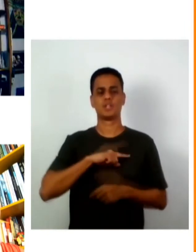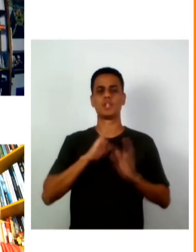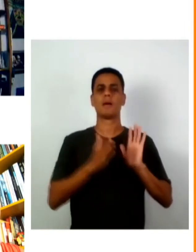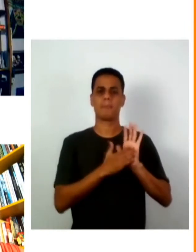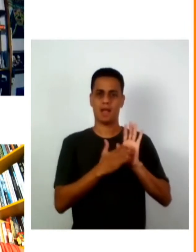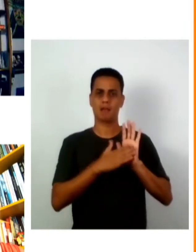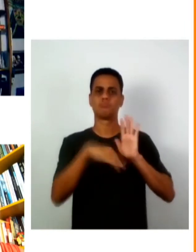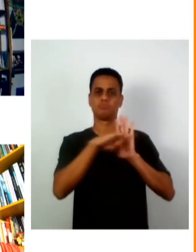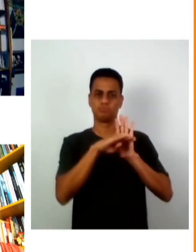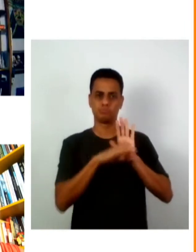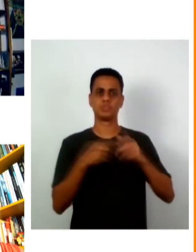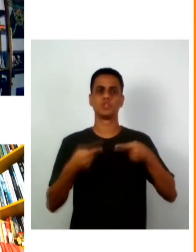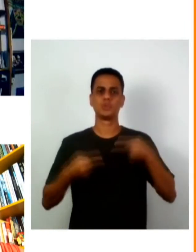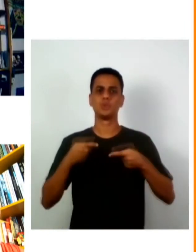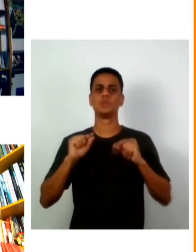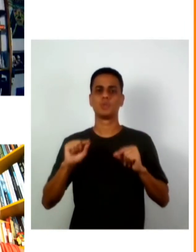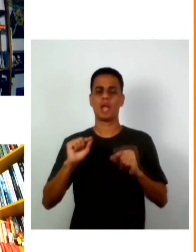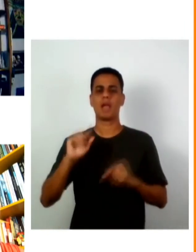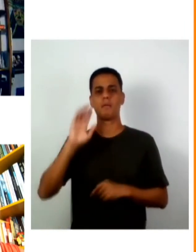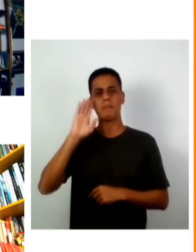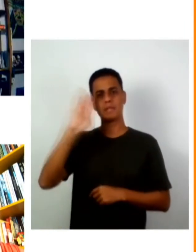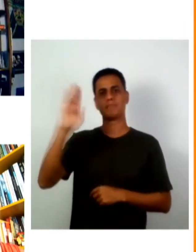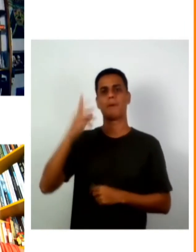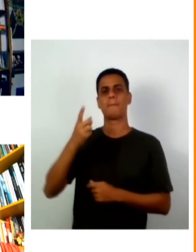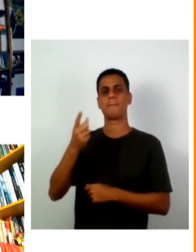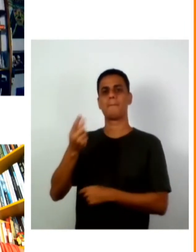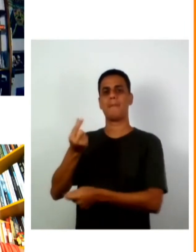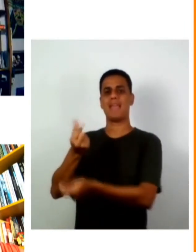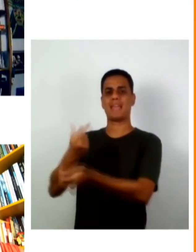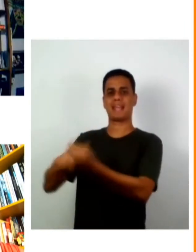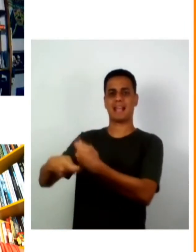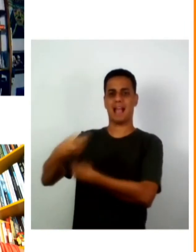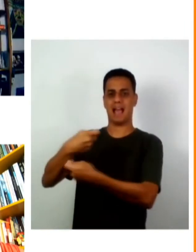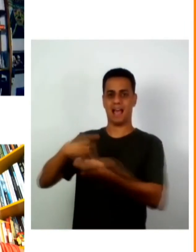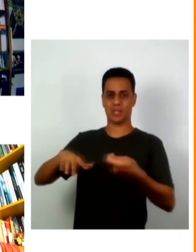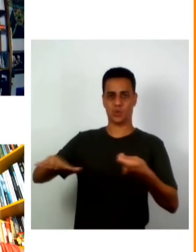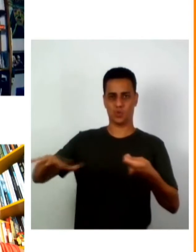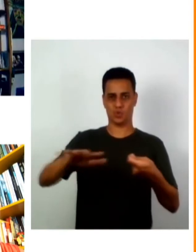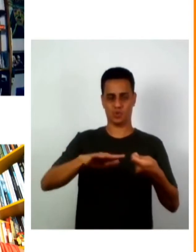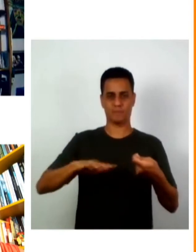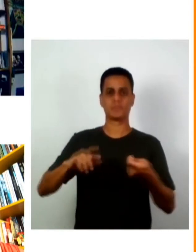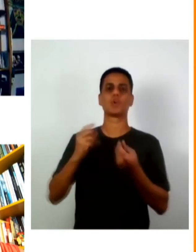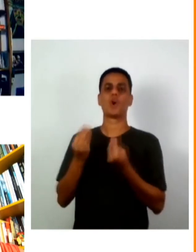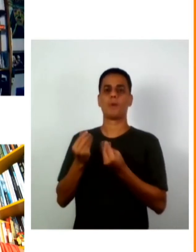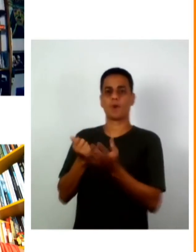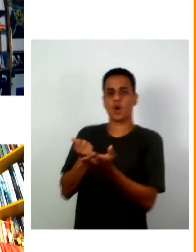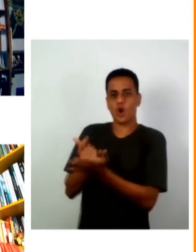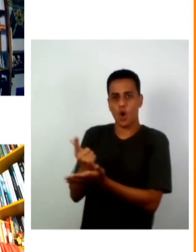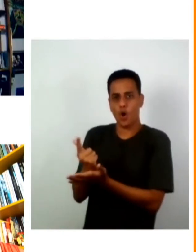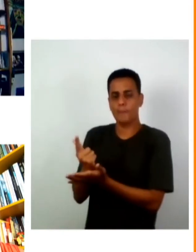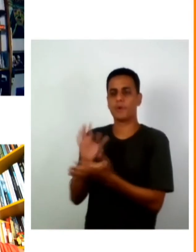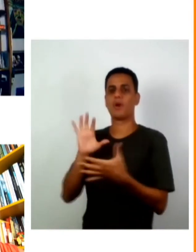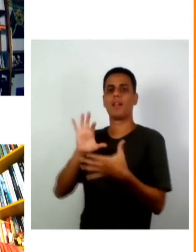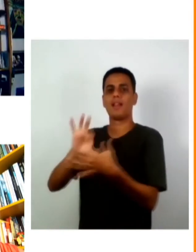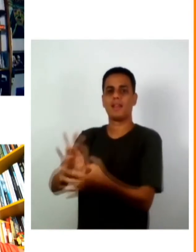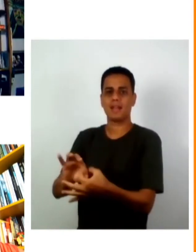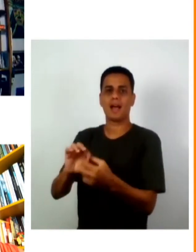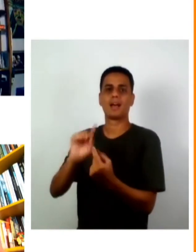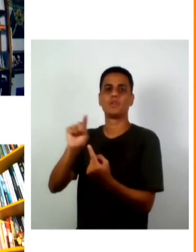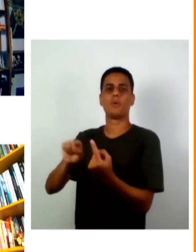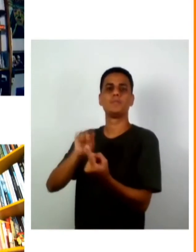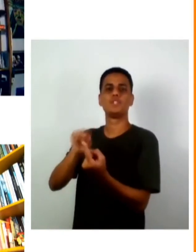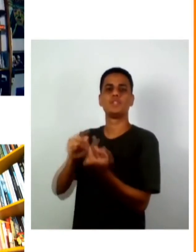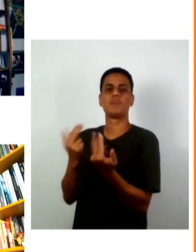questão primeiro do mercado cada vez mais o consumo relacionado às causas quando isso aconteceu